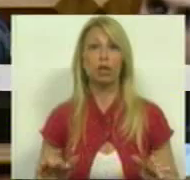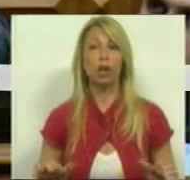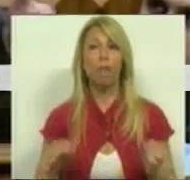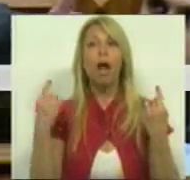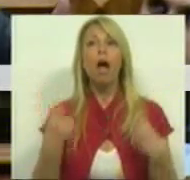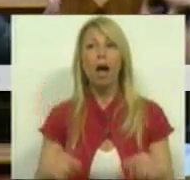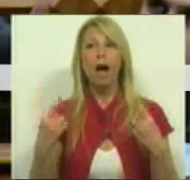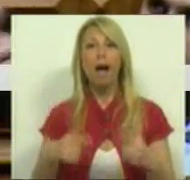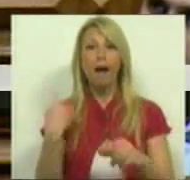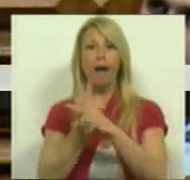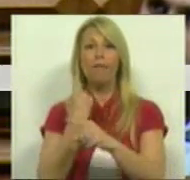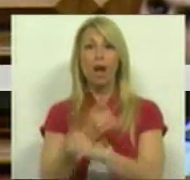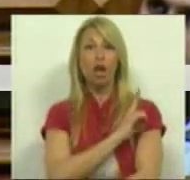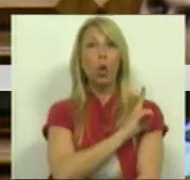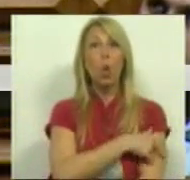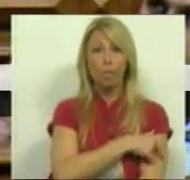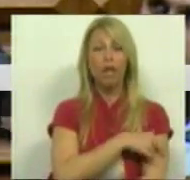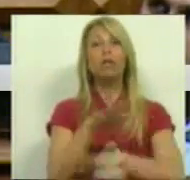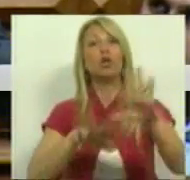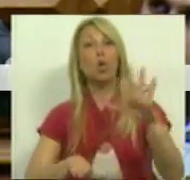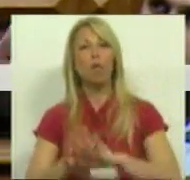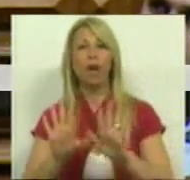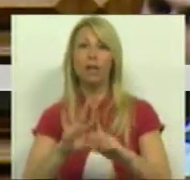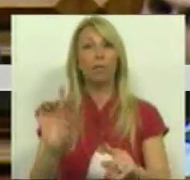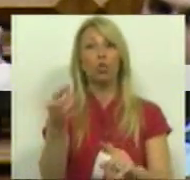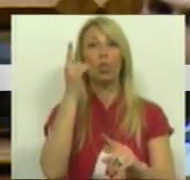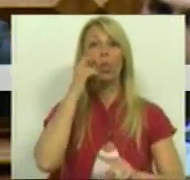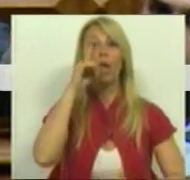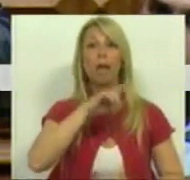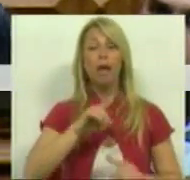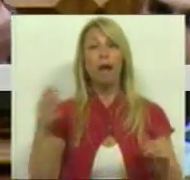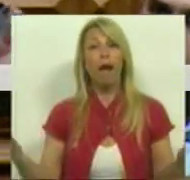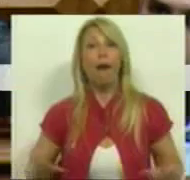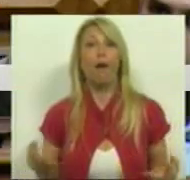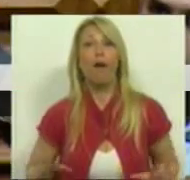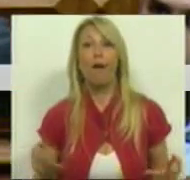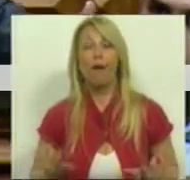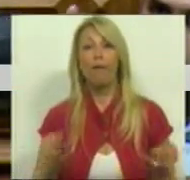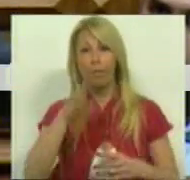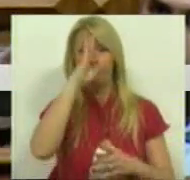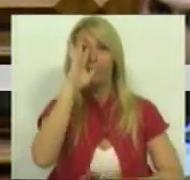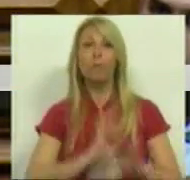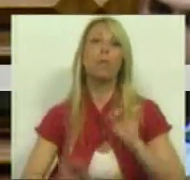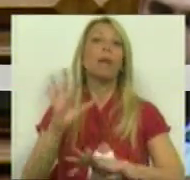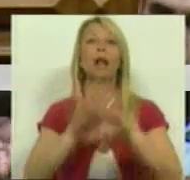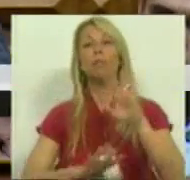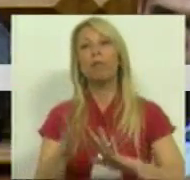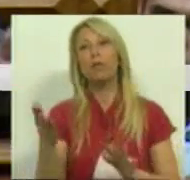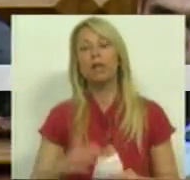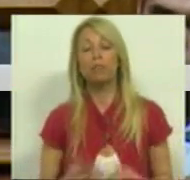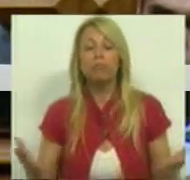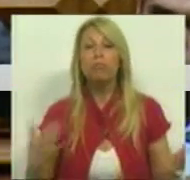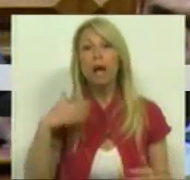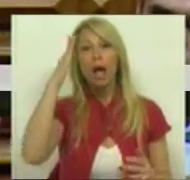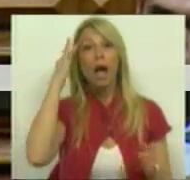há diversas competências que o fazem, mas não aqueles que estão virtualmente preparados para o fazer. E portanto,